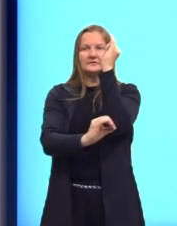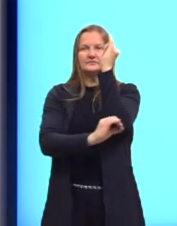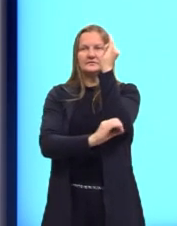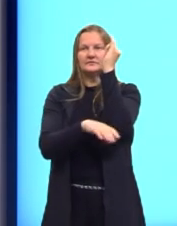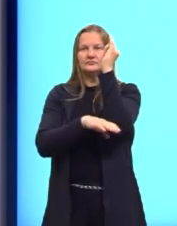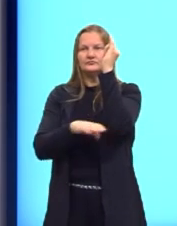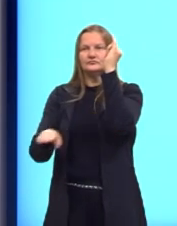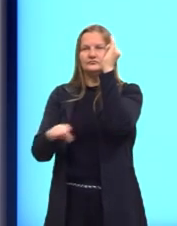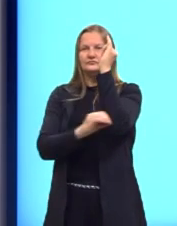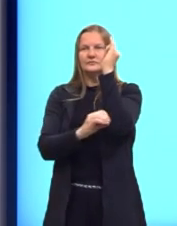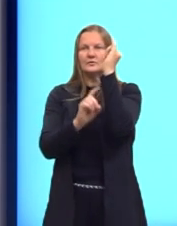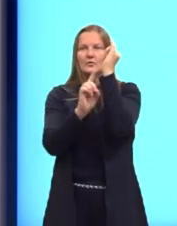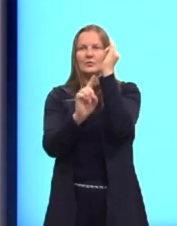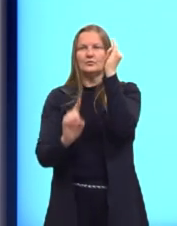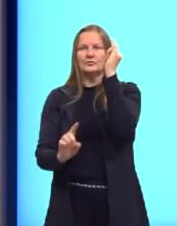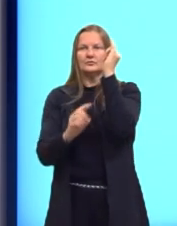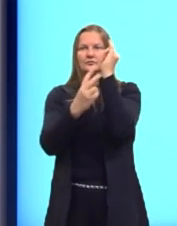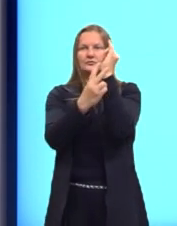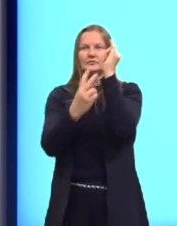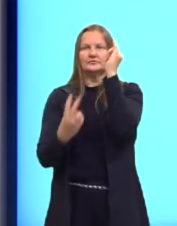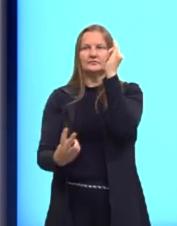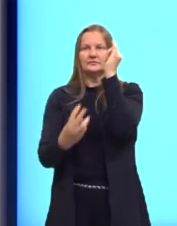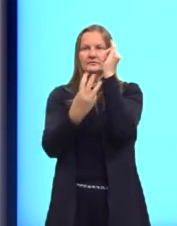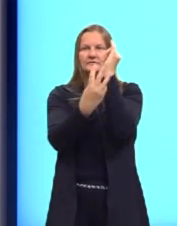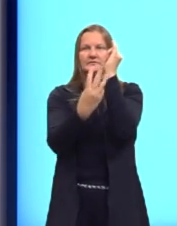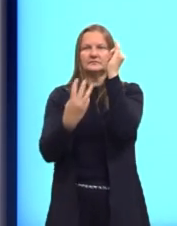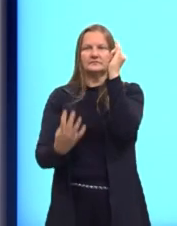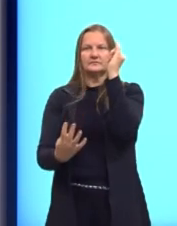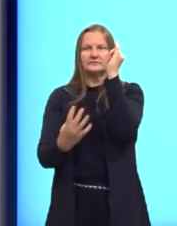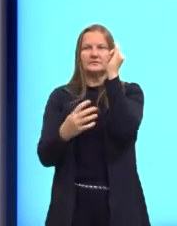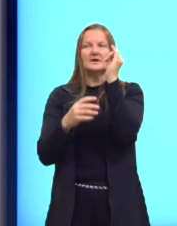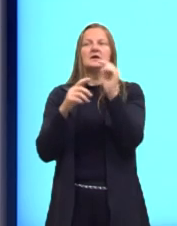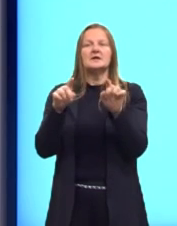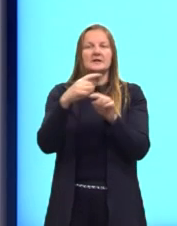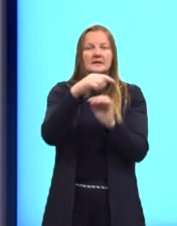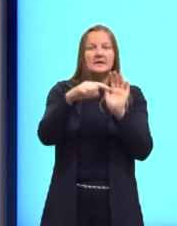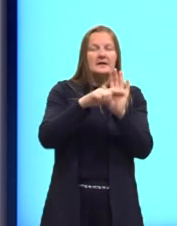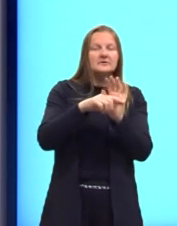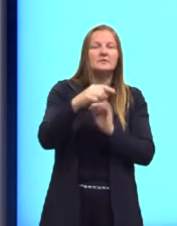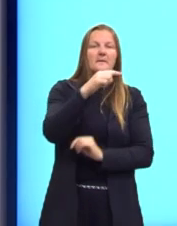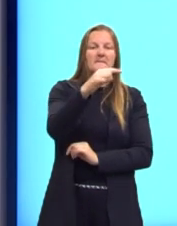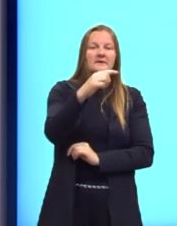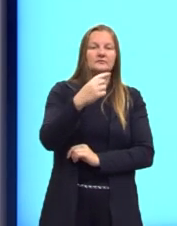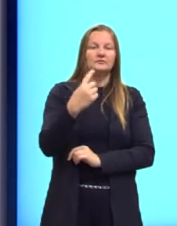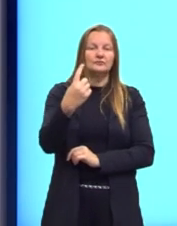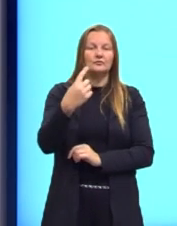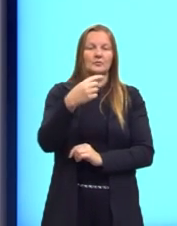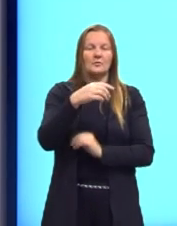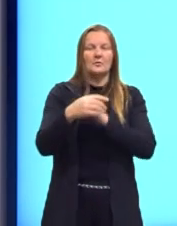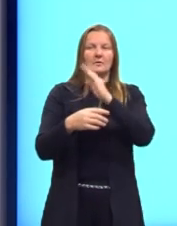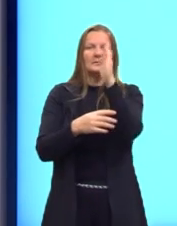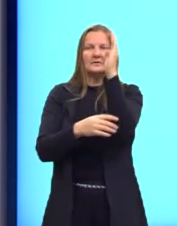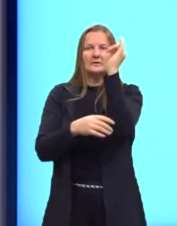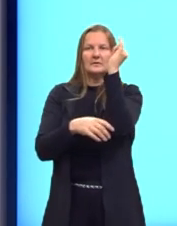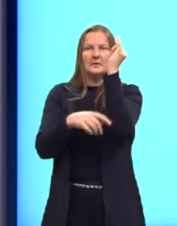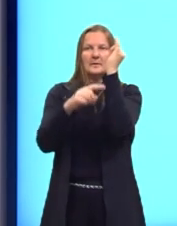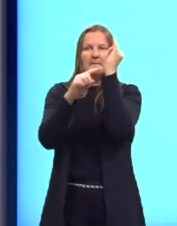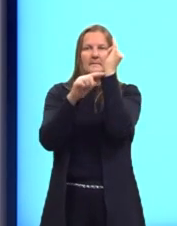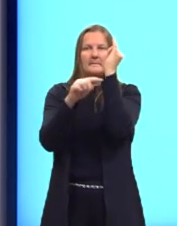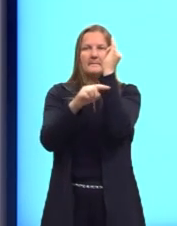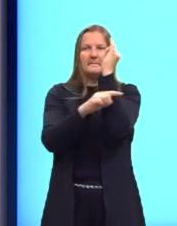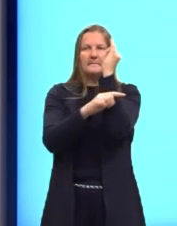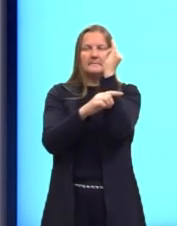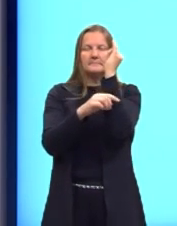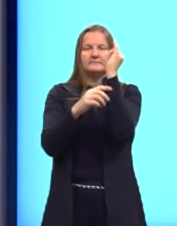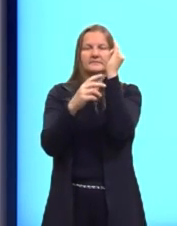o ponto um e um, dois e dois, os negativos também, menos um e menos um, sempre teremos que x